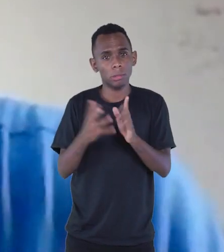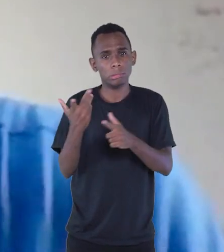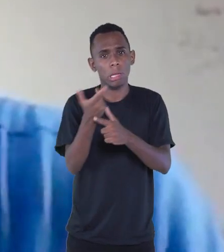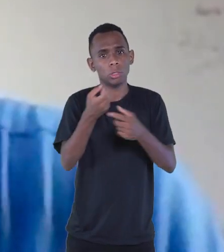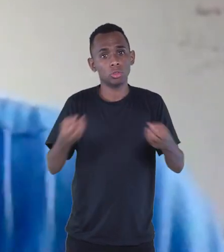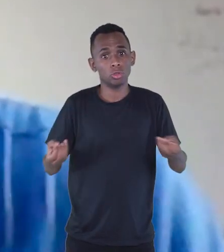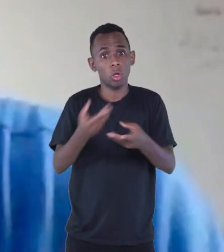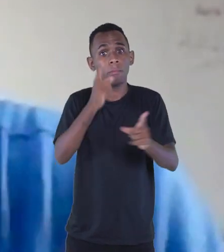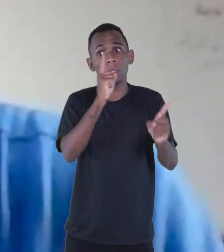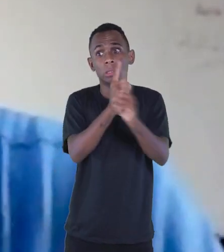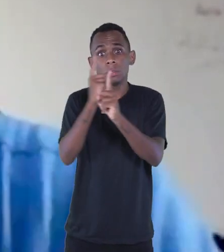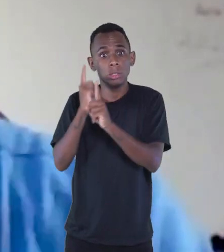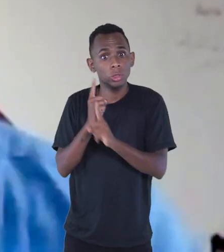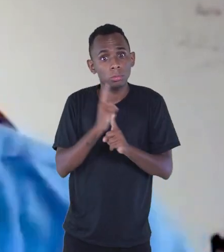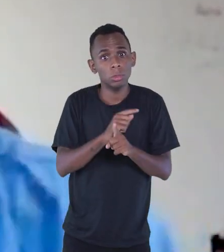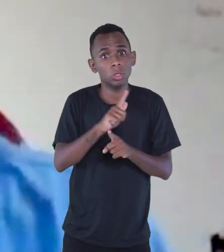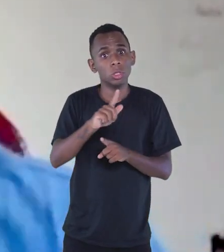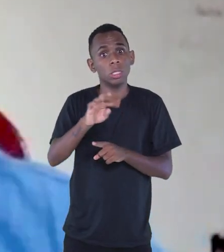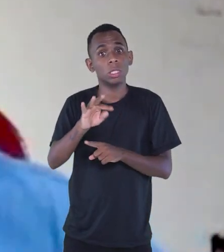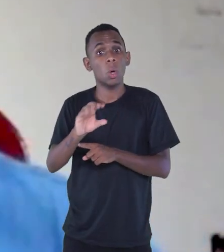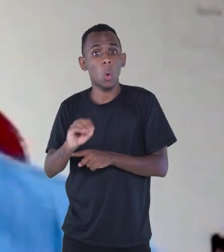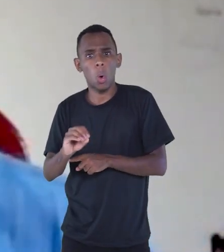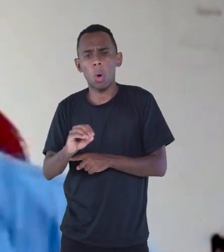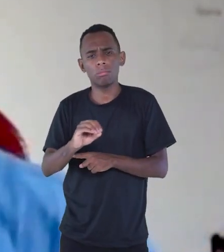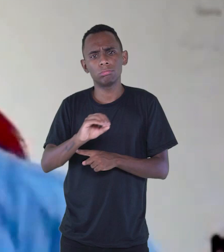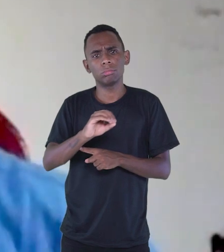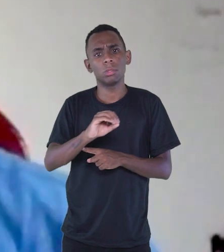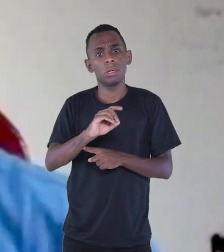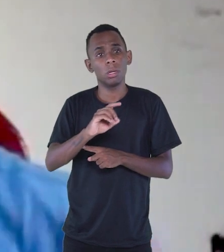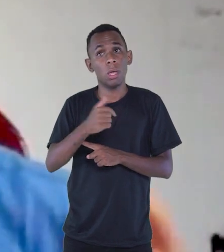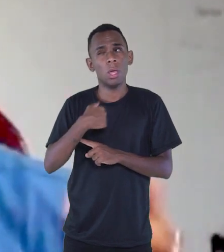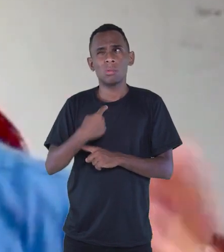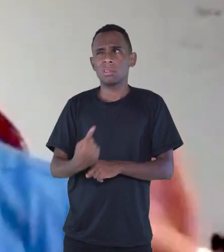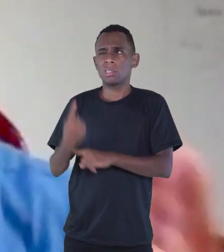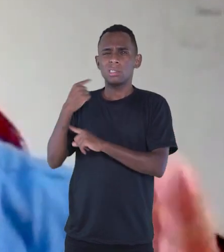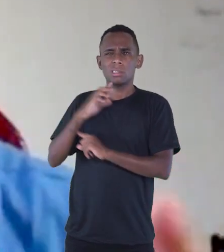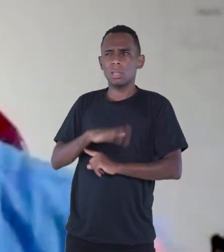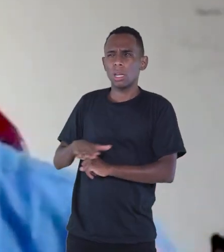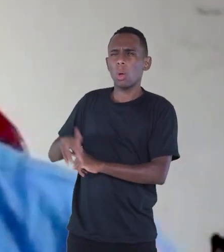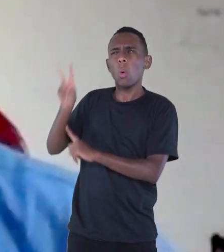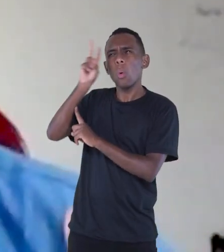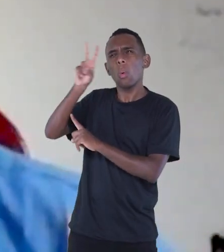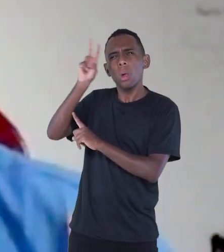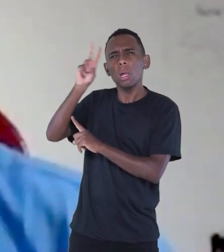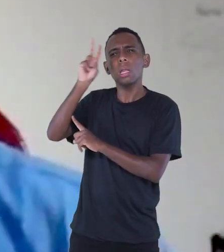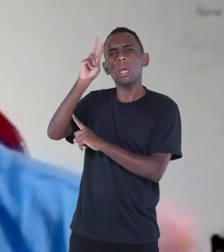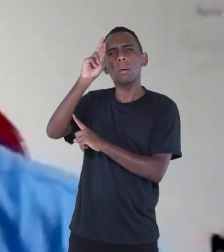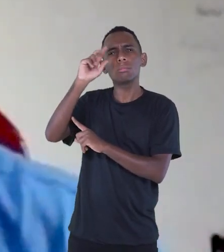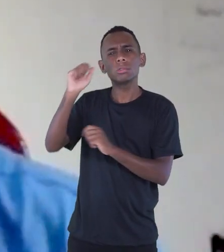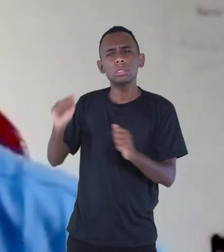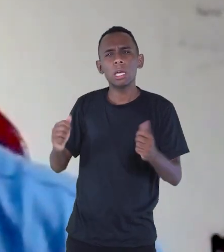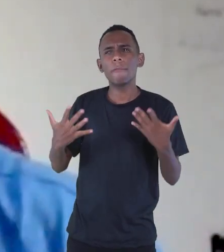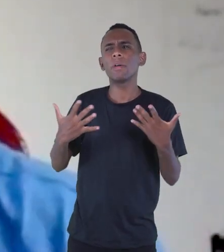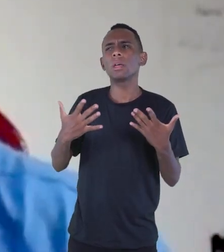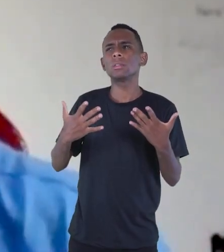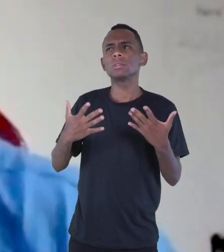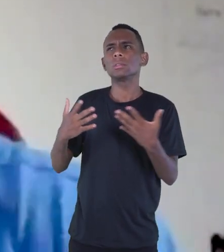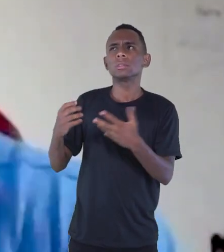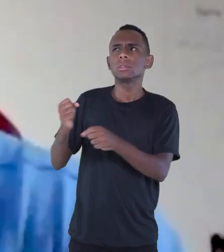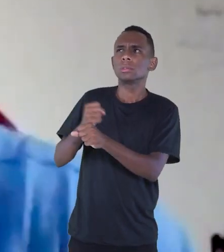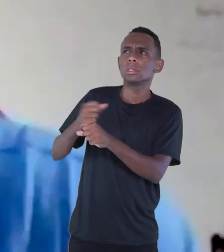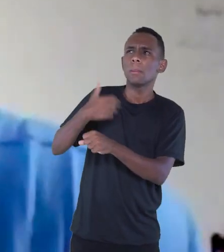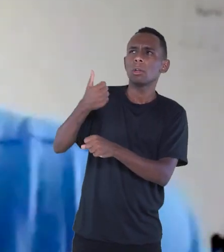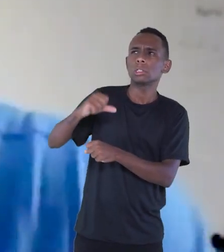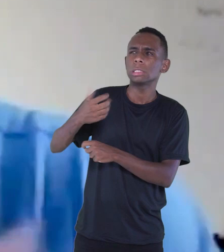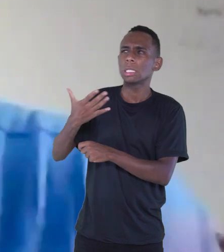descobriram, entre outros, GTO. Então, foi um movimento. Eu era criança e me lembro desses eventos na virada dos anos 60